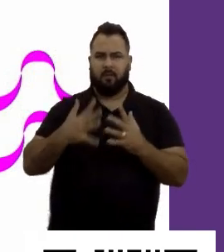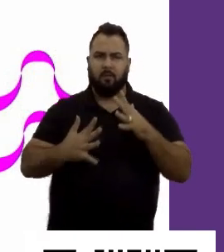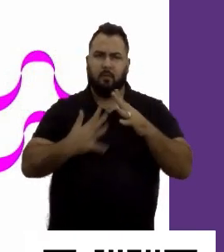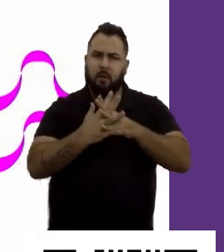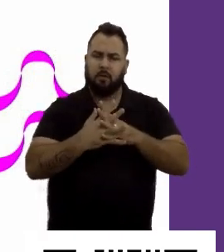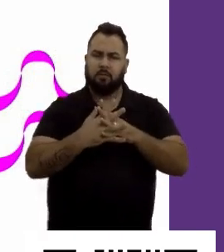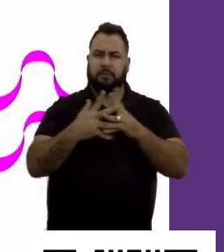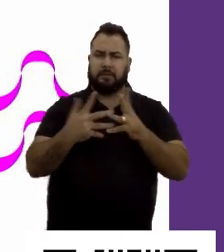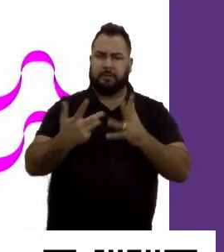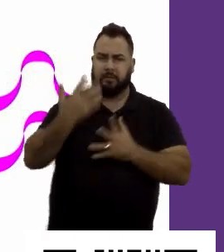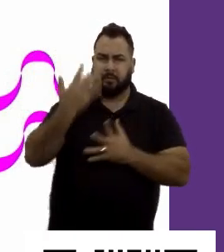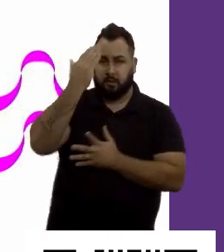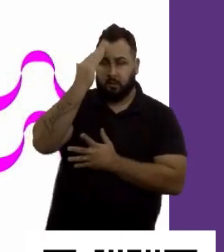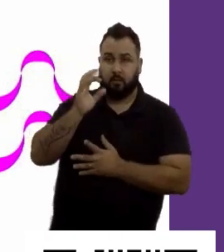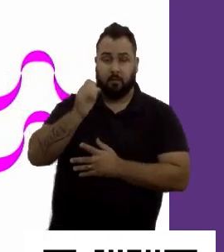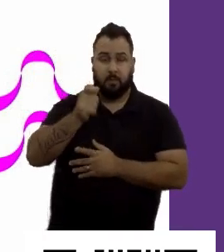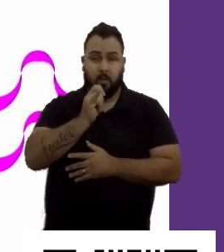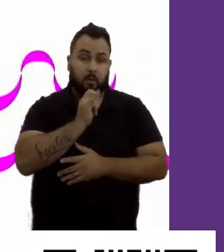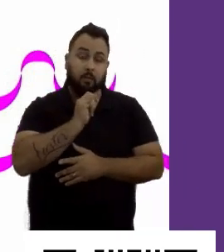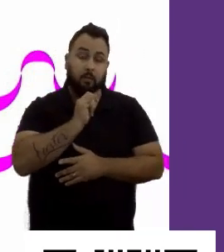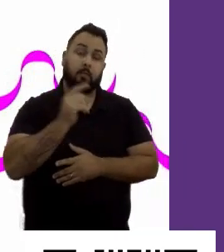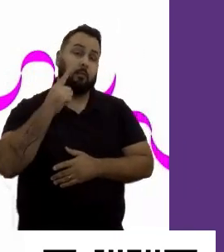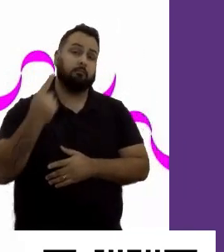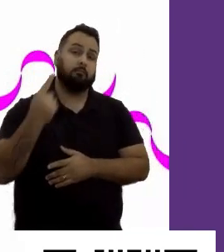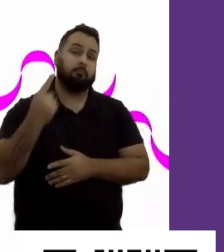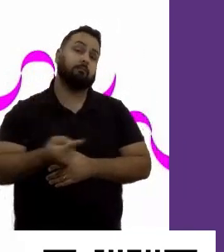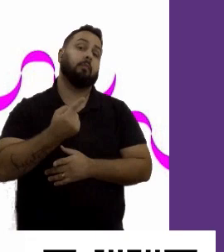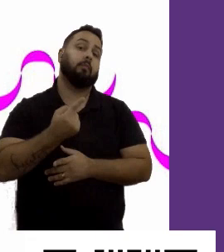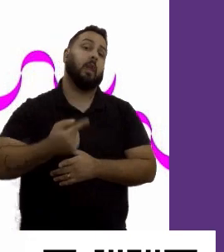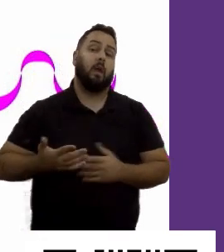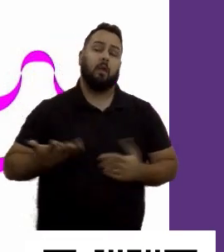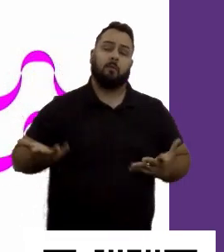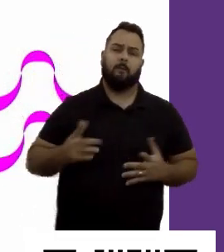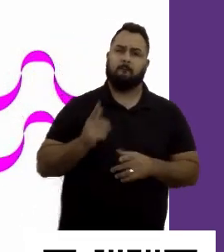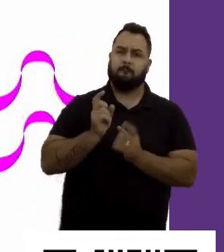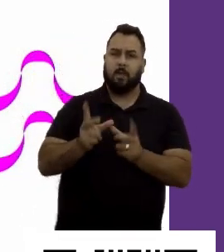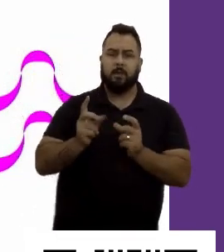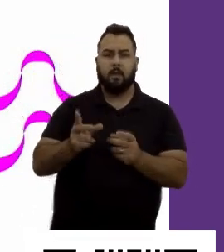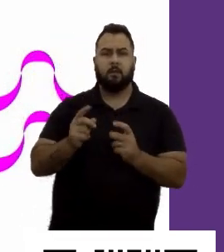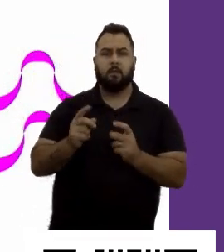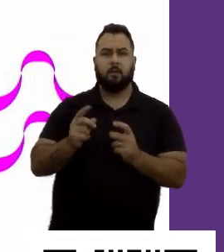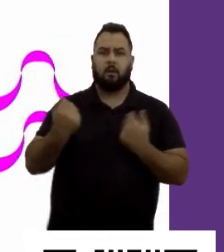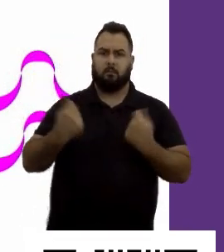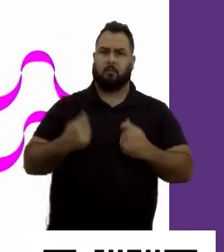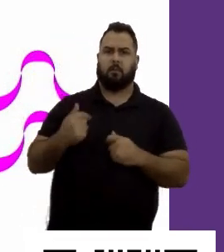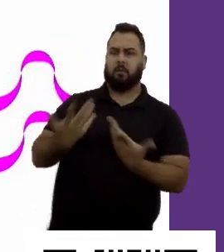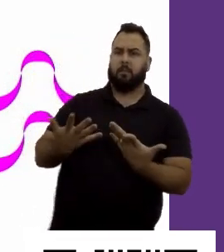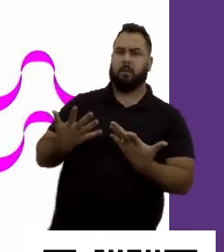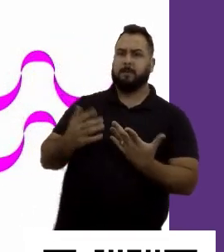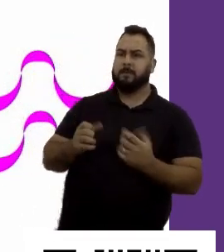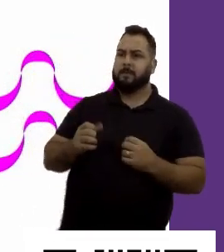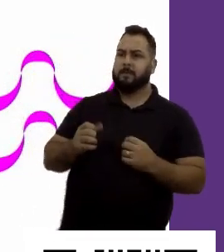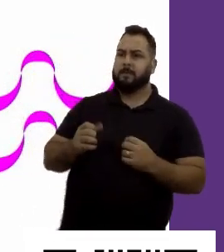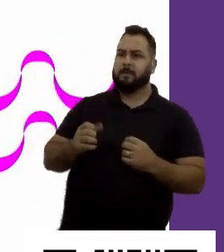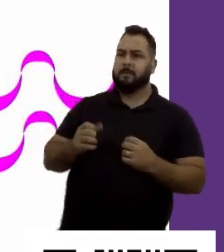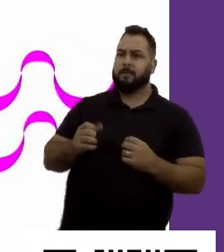vamos dar um exemplo. Vocês acham que um vendedor tem que ser mais extrovertido ou mais introvertido?